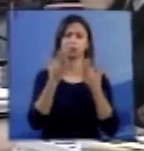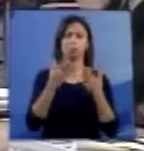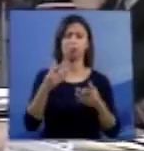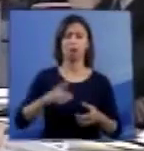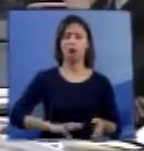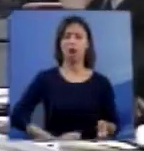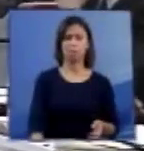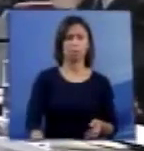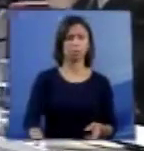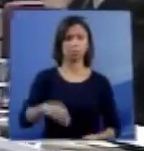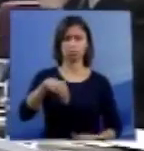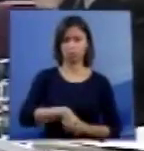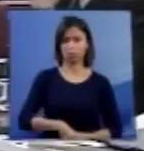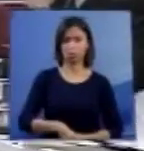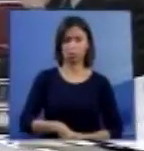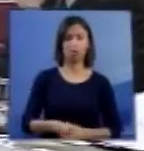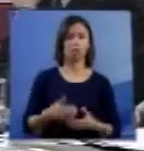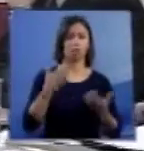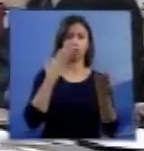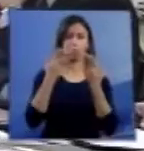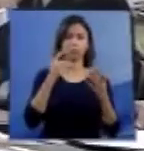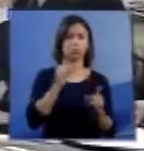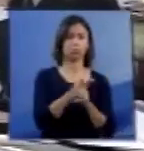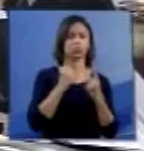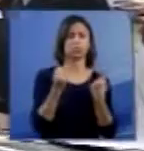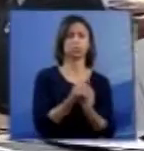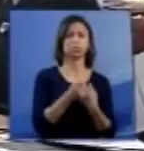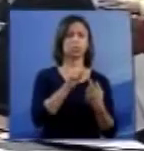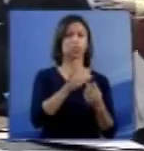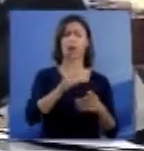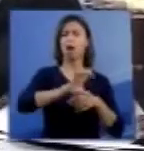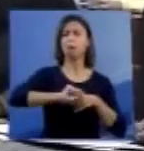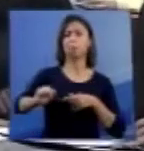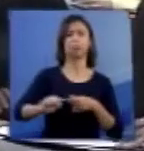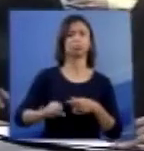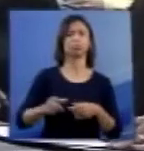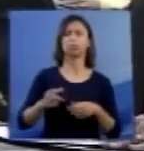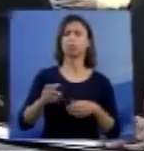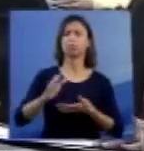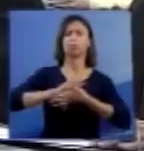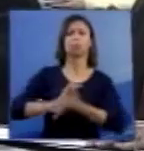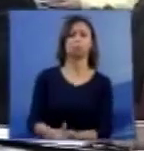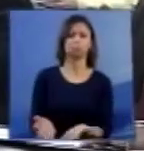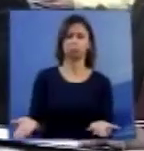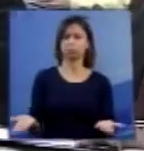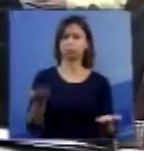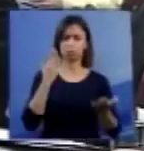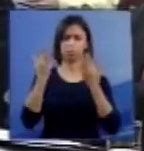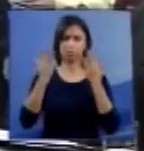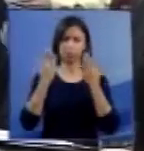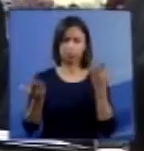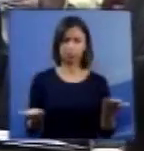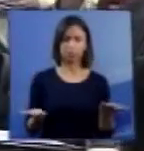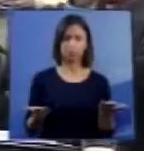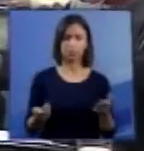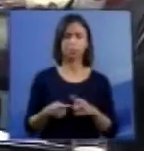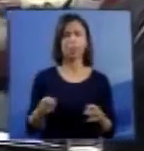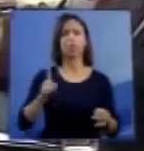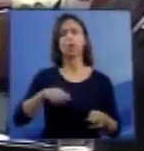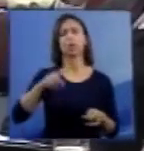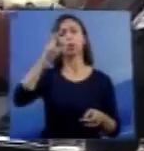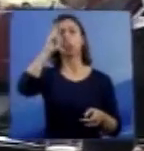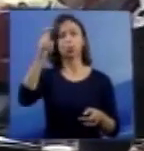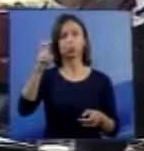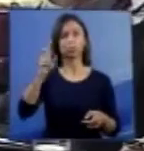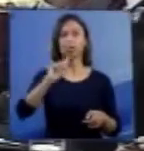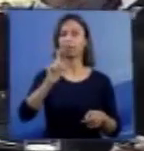O tema aborto, em se tratando de modelo social, em especial no que se diz respeito à cultura de um povo, não é um assunto